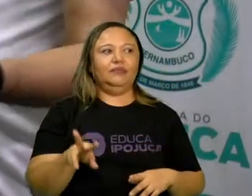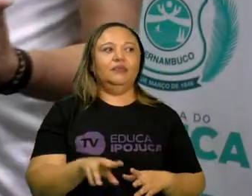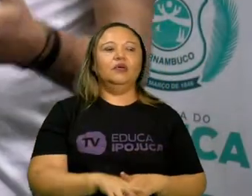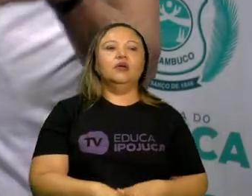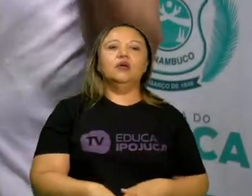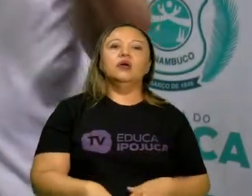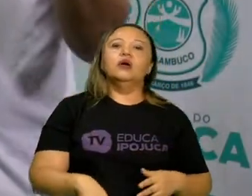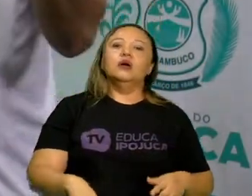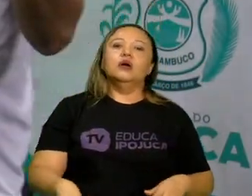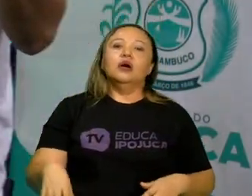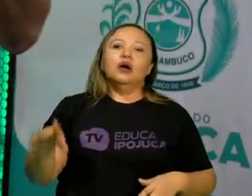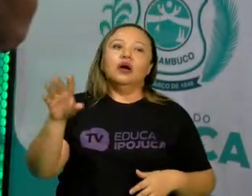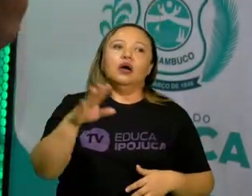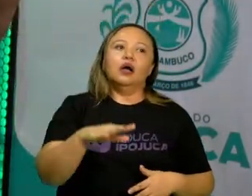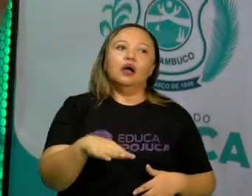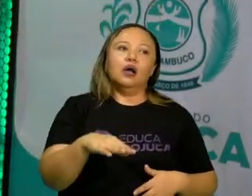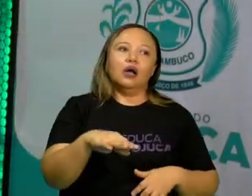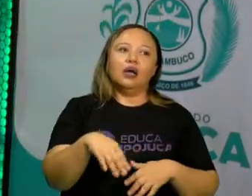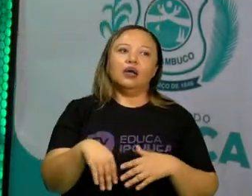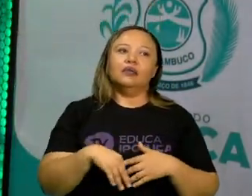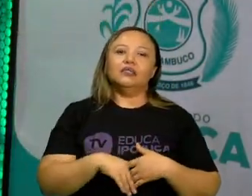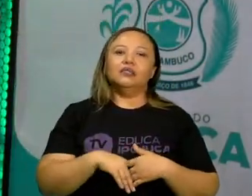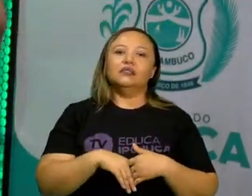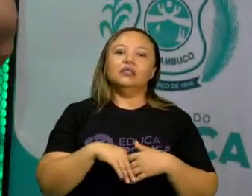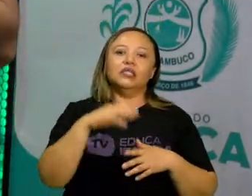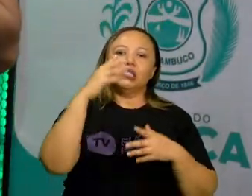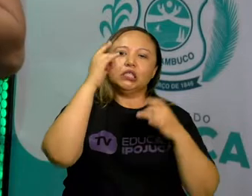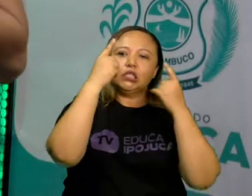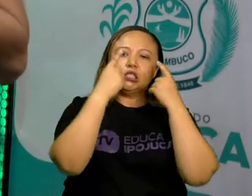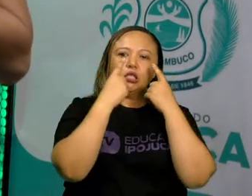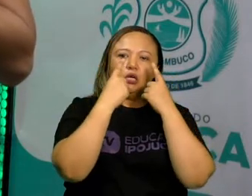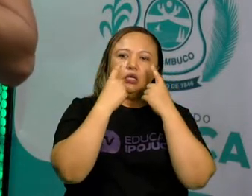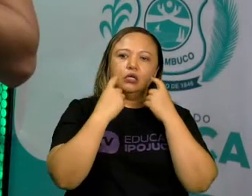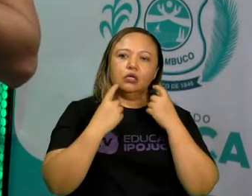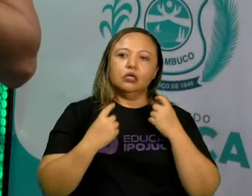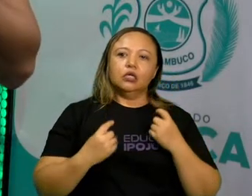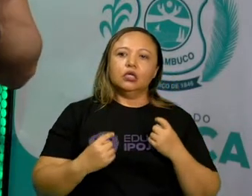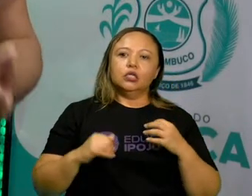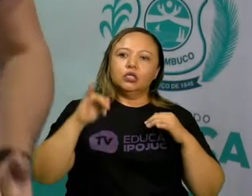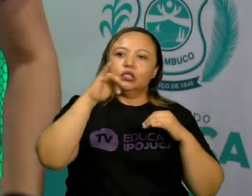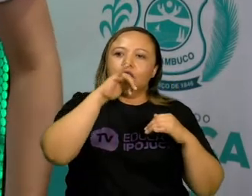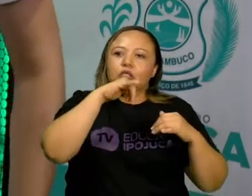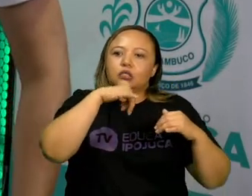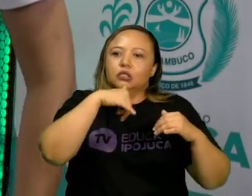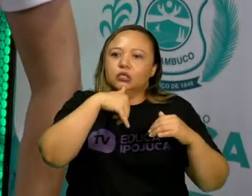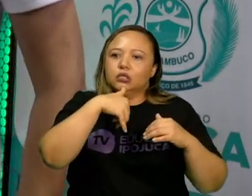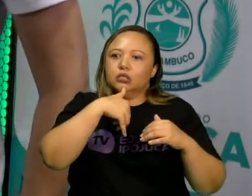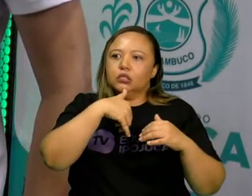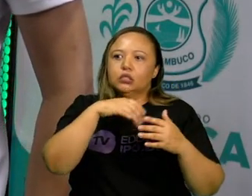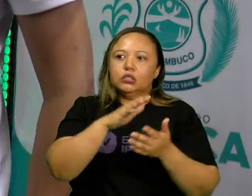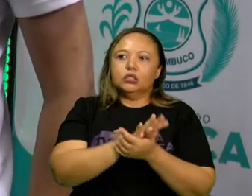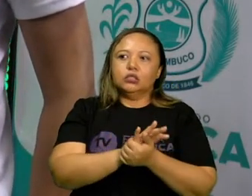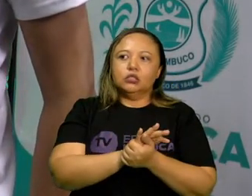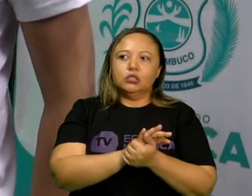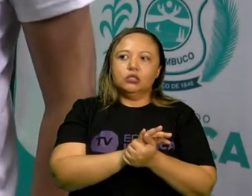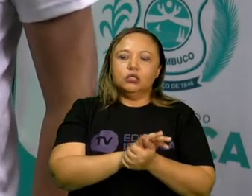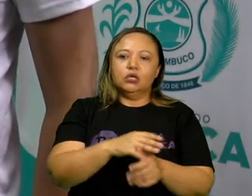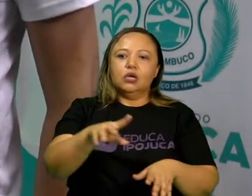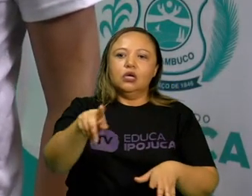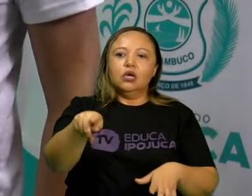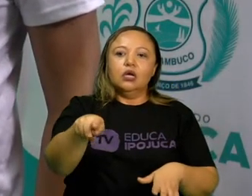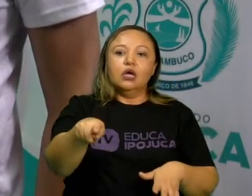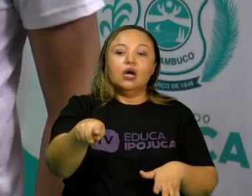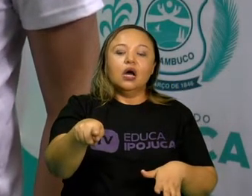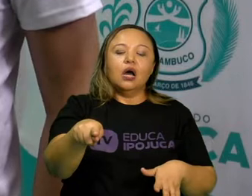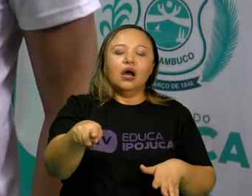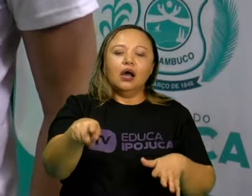O melodrama. O melodrama é aquela coisa exagerada. Silvia Patrícia, eu preciso falar